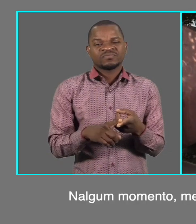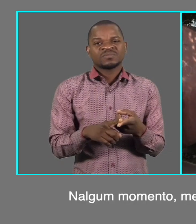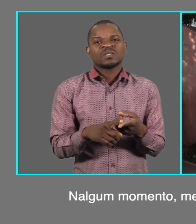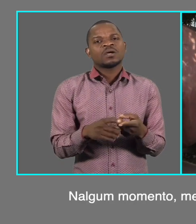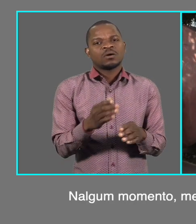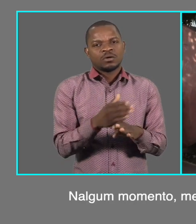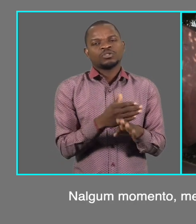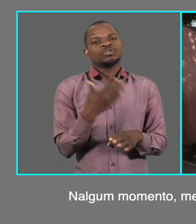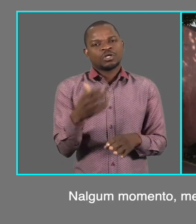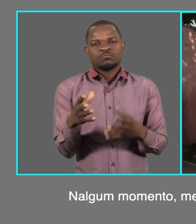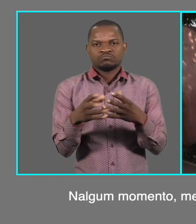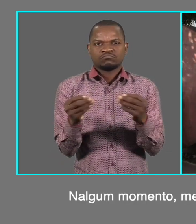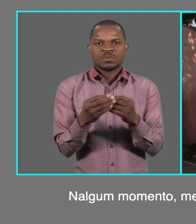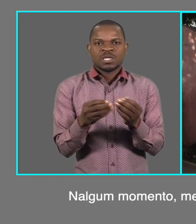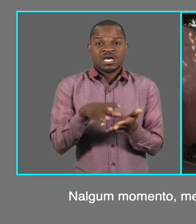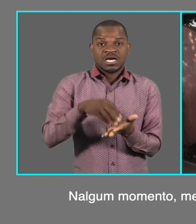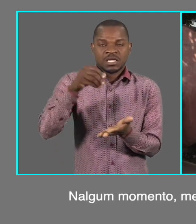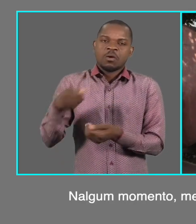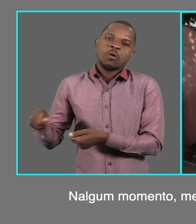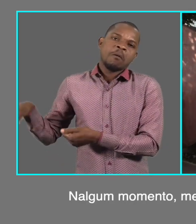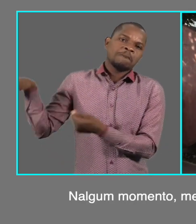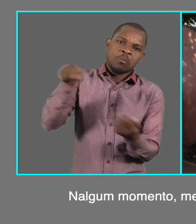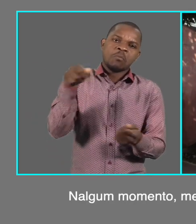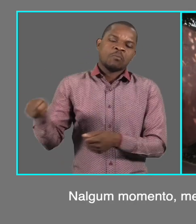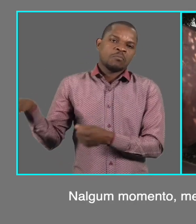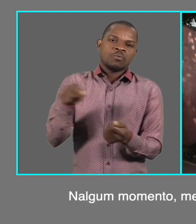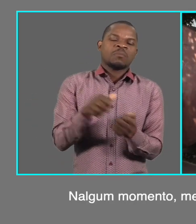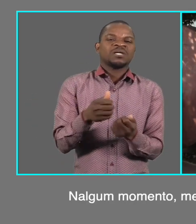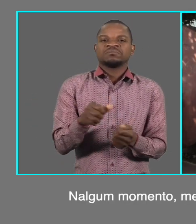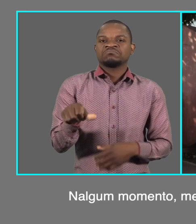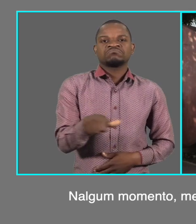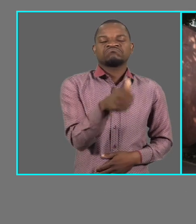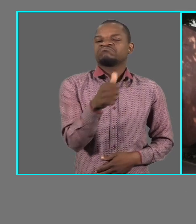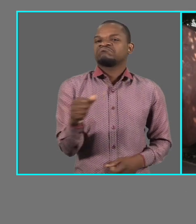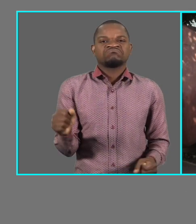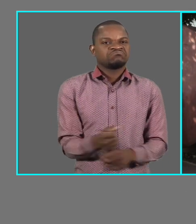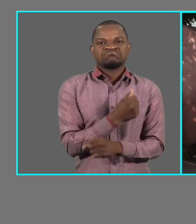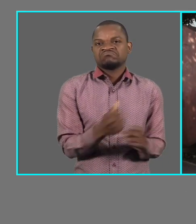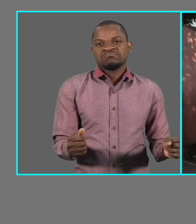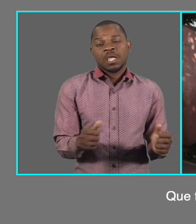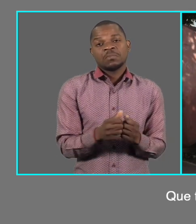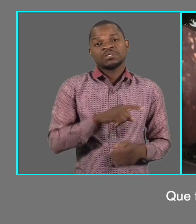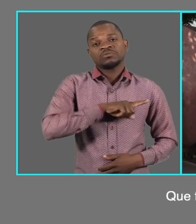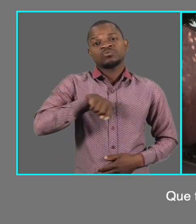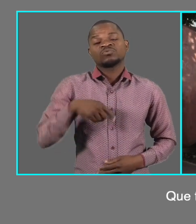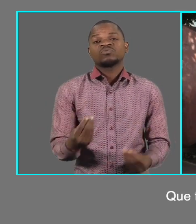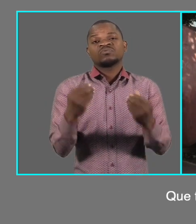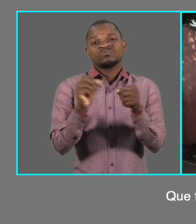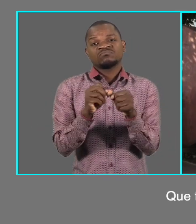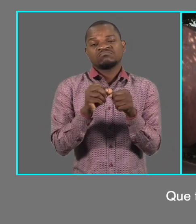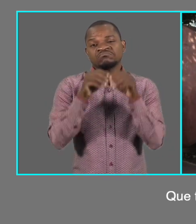Nalgum momento, meteram areia, mas só piorou a situação. O que fazer?